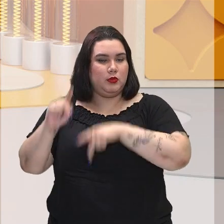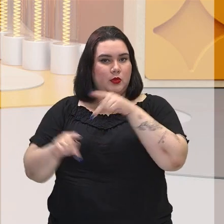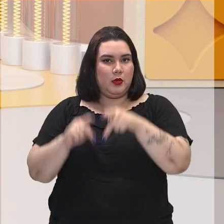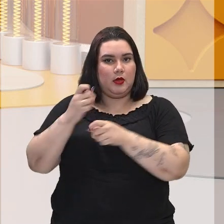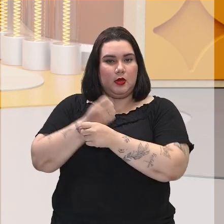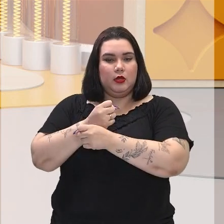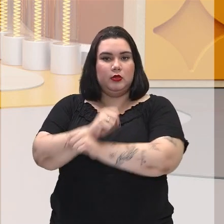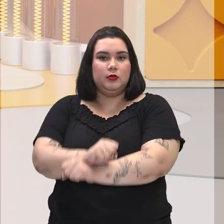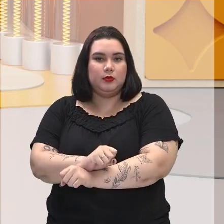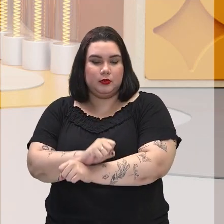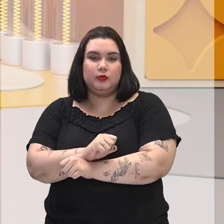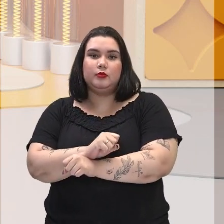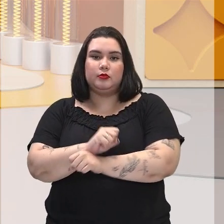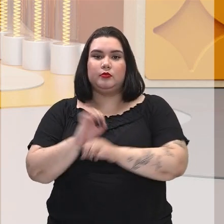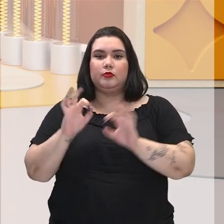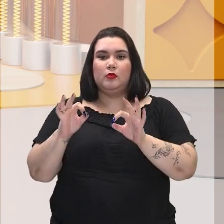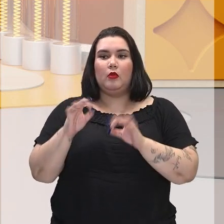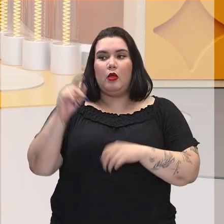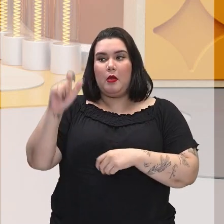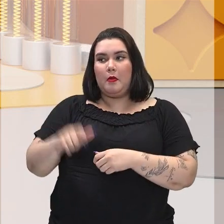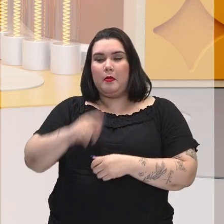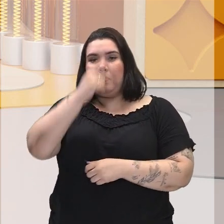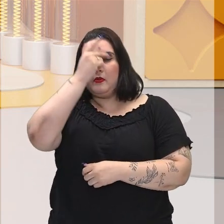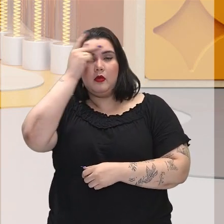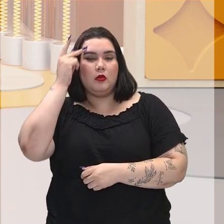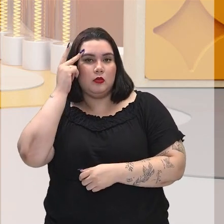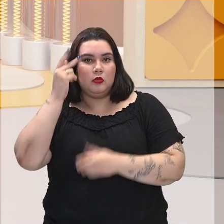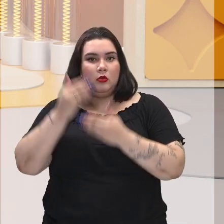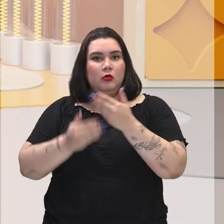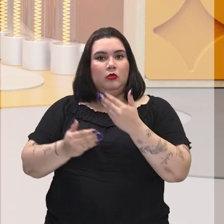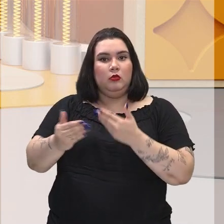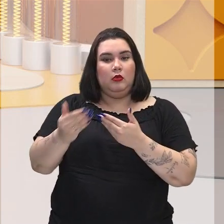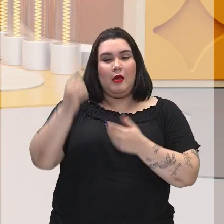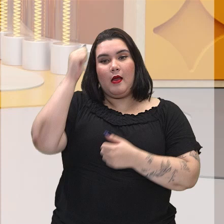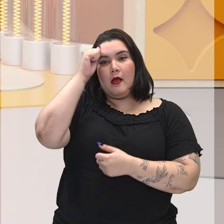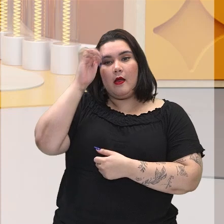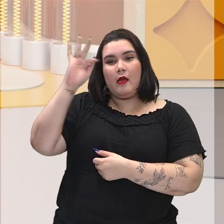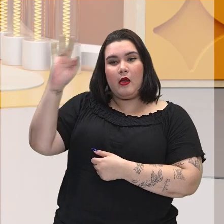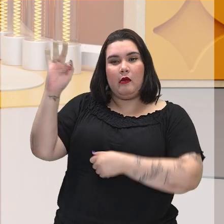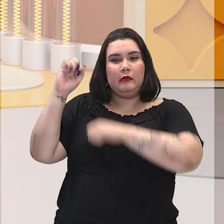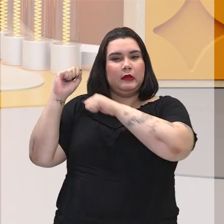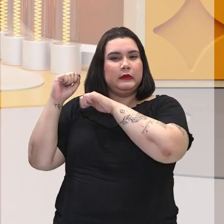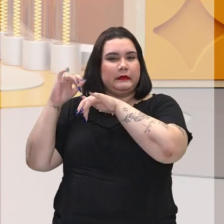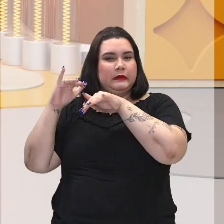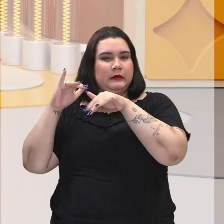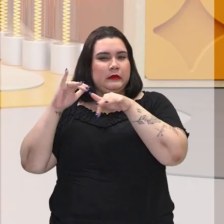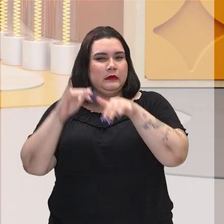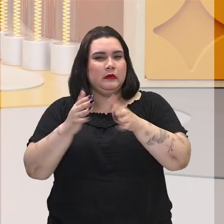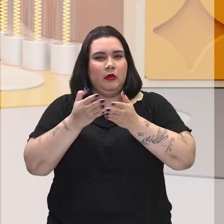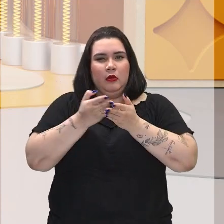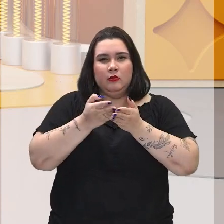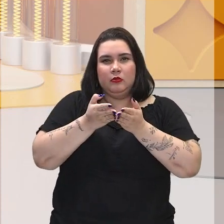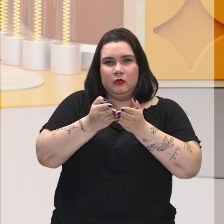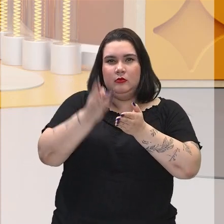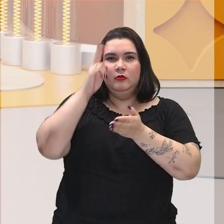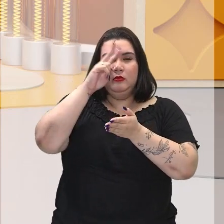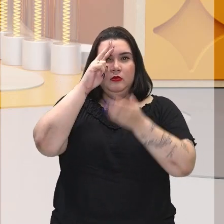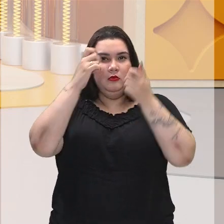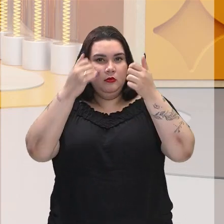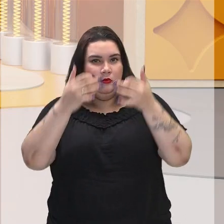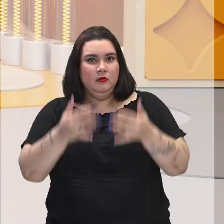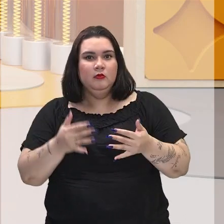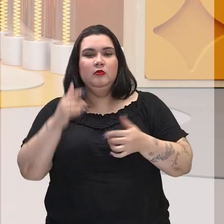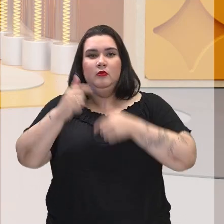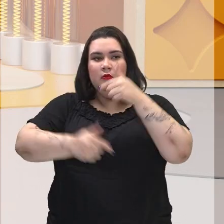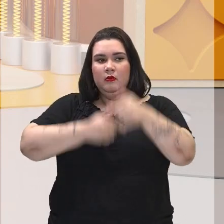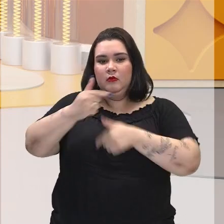vida, pelo menos parte da vida, dos escravizados que vieram da África, trazidos em condições péssimas e que foram submetidos a trabalho